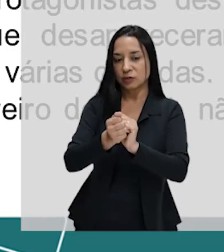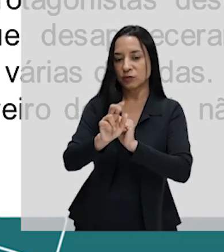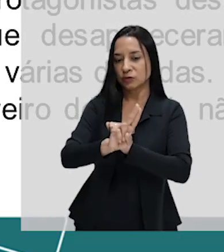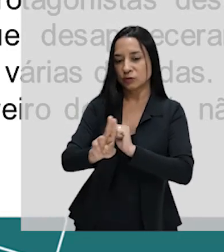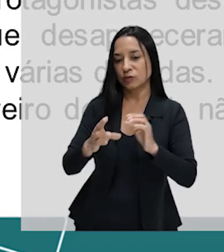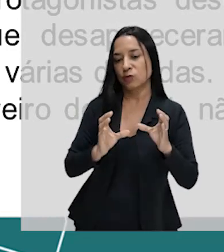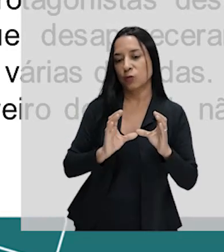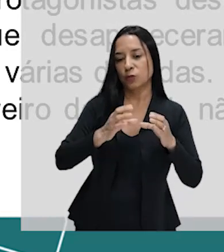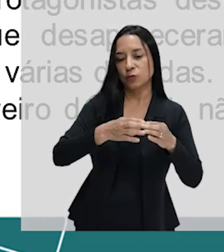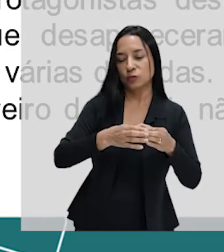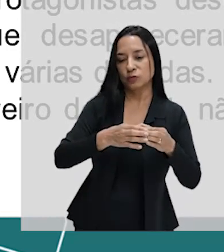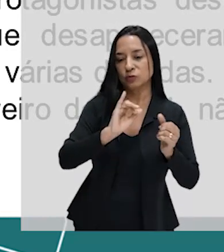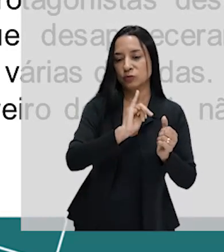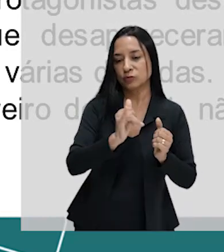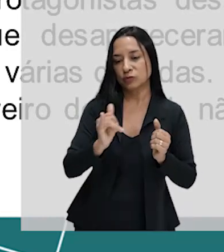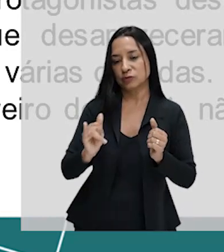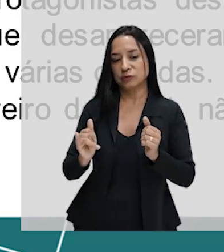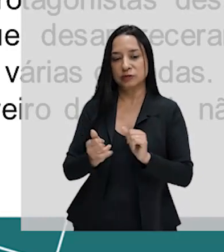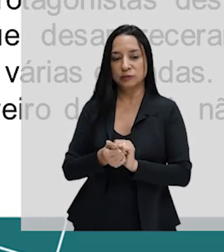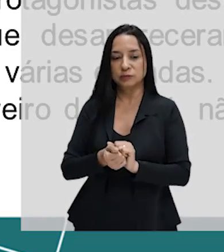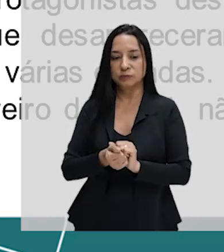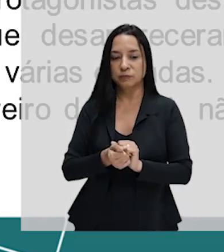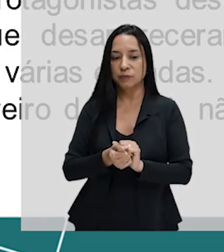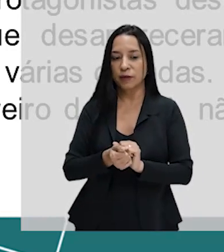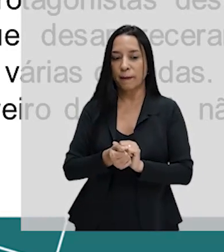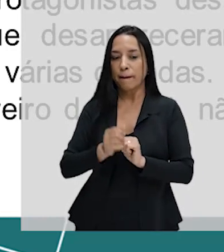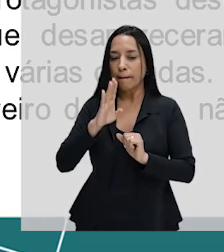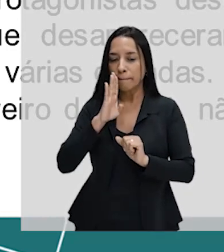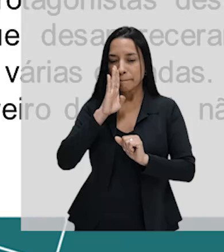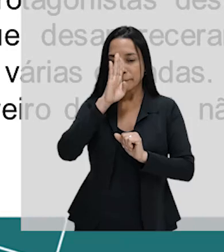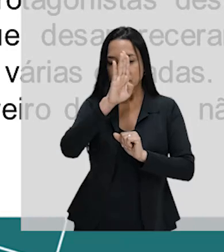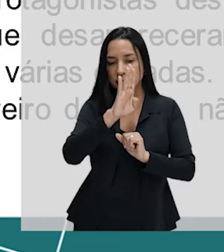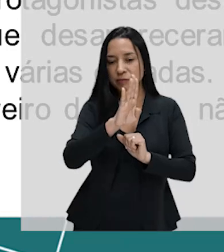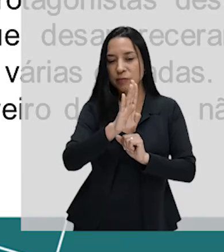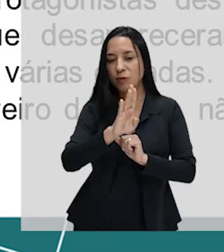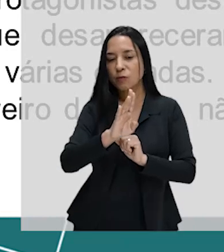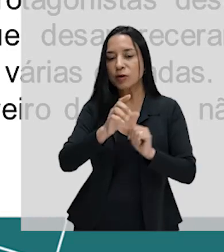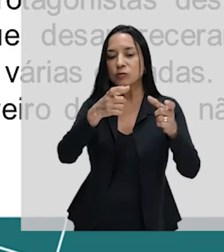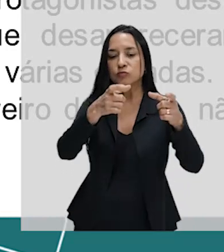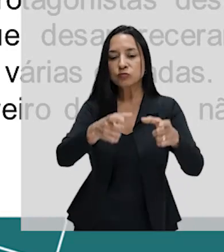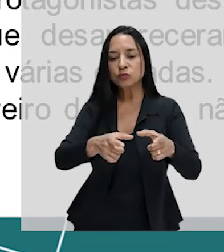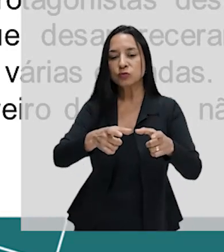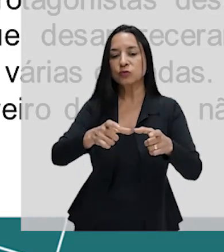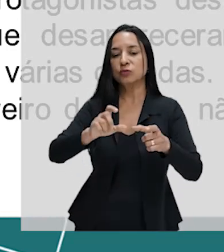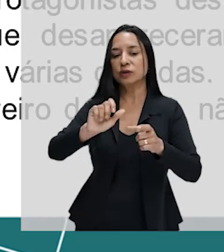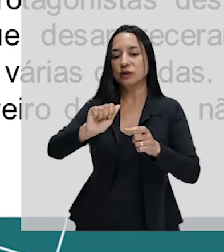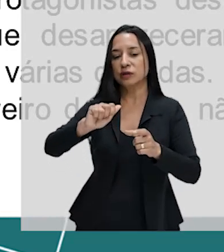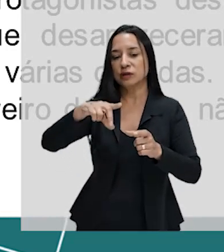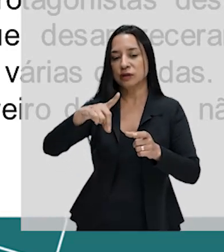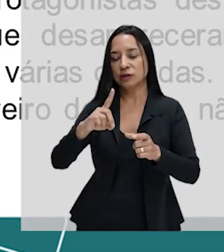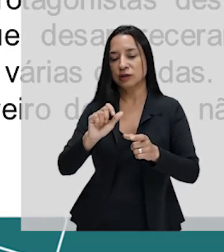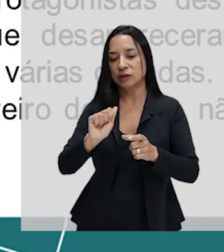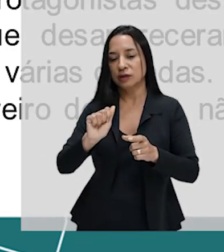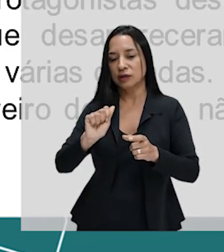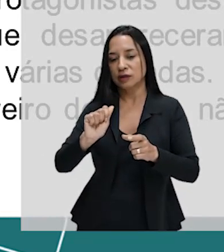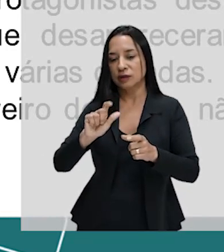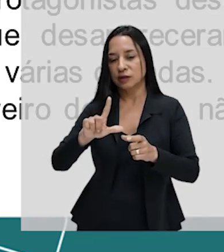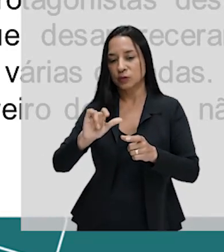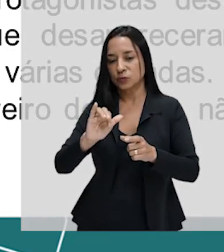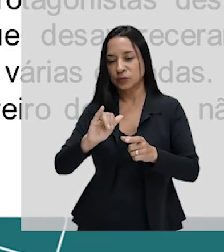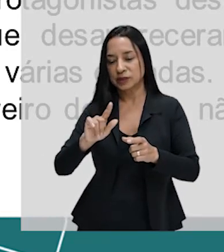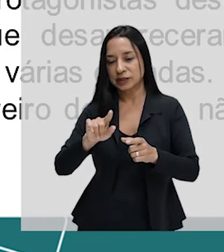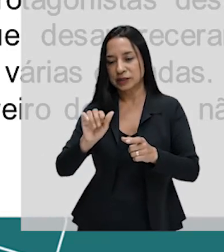e Extremadura. Os protagonistas desta narrativa são os barcos carregados de arroz, que